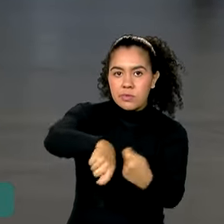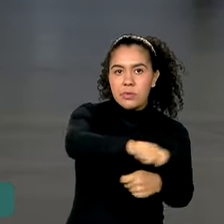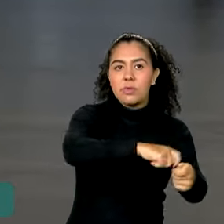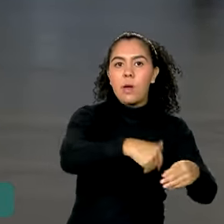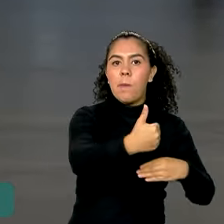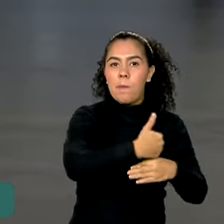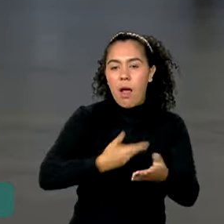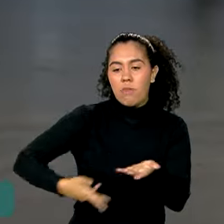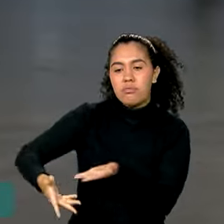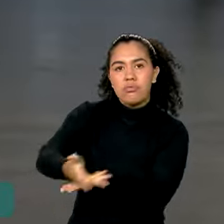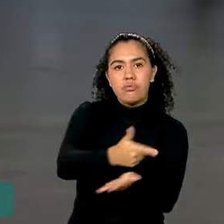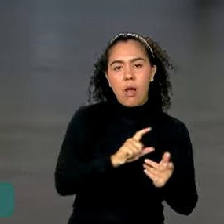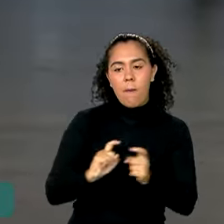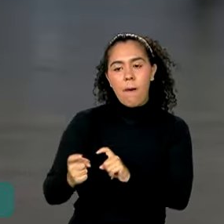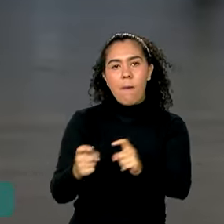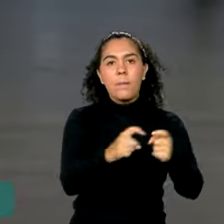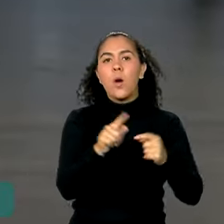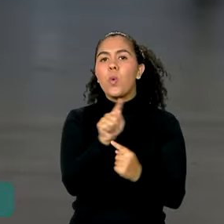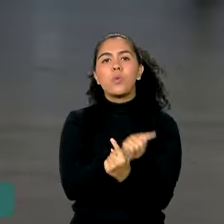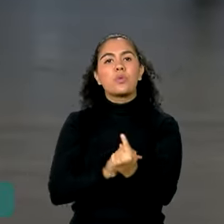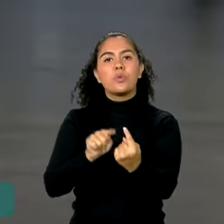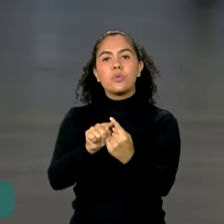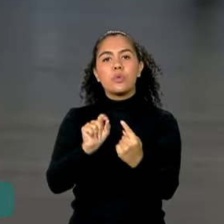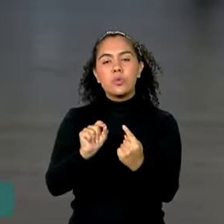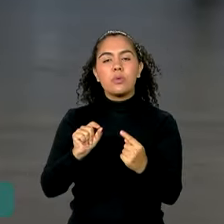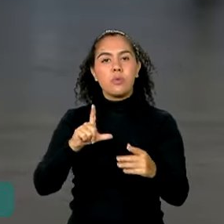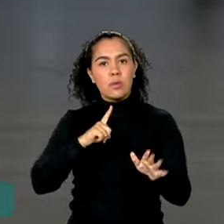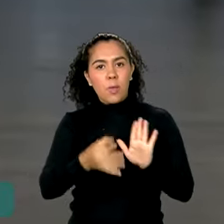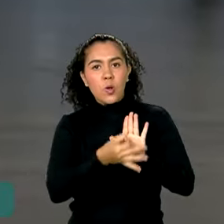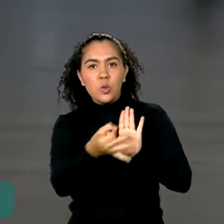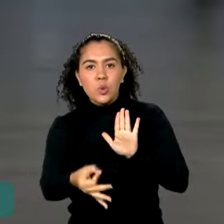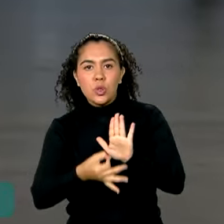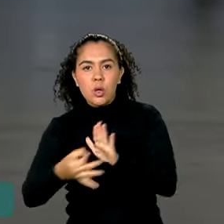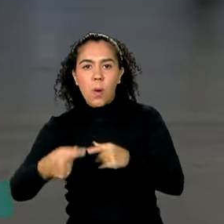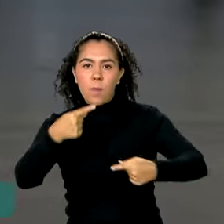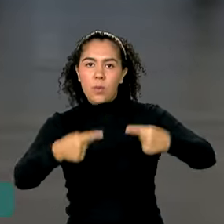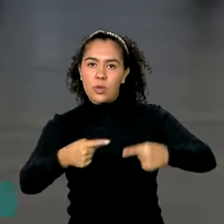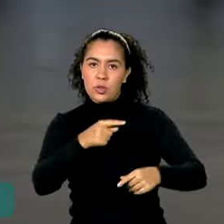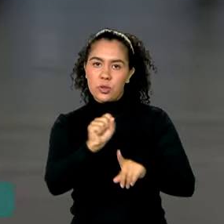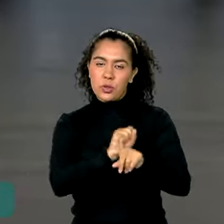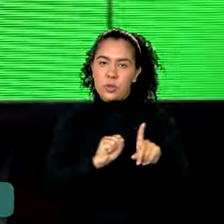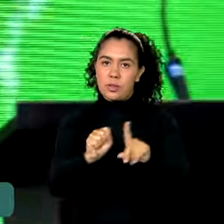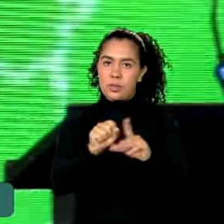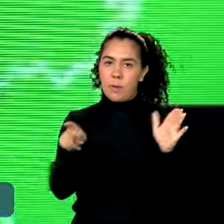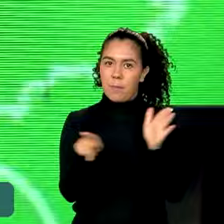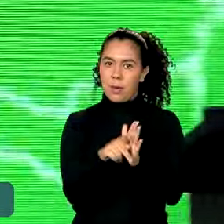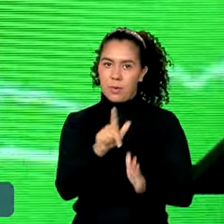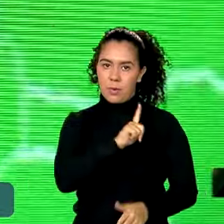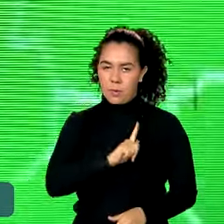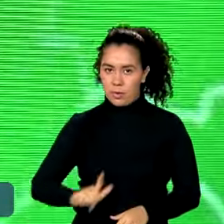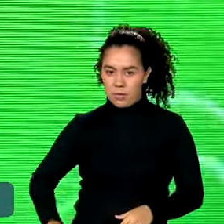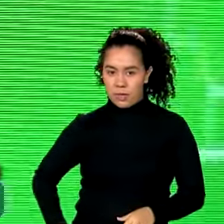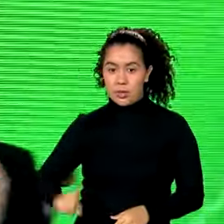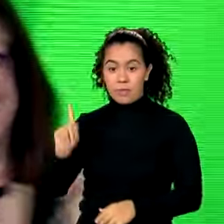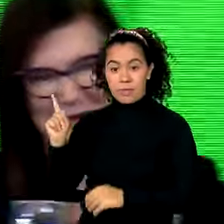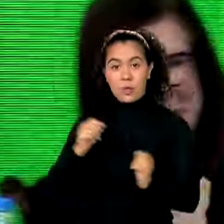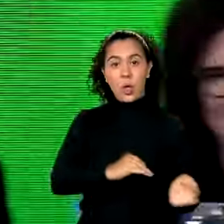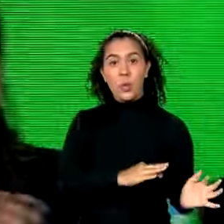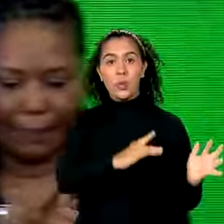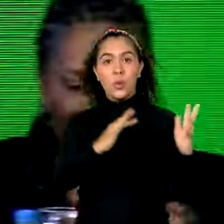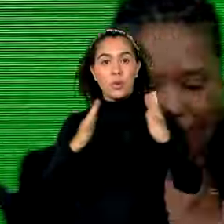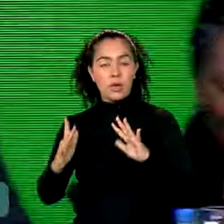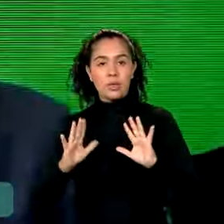colegiado tem o objetivo de debater e sugerir políticas sociais para o governo. Durante o evento, também foi